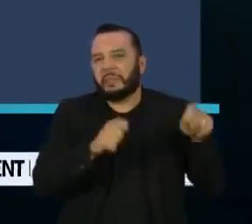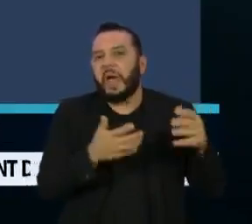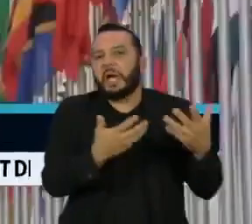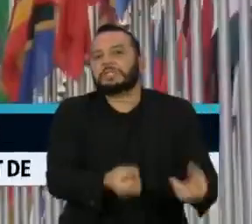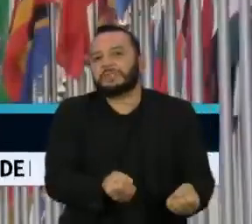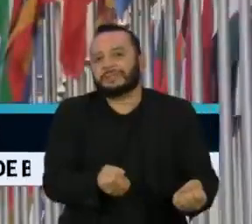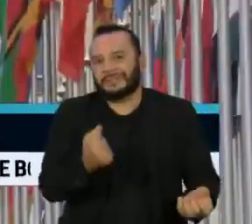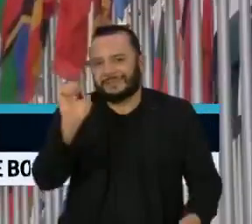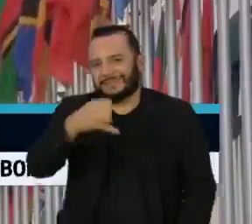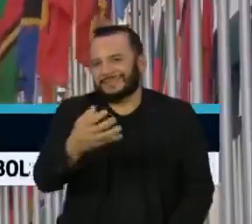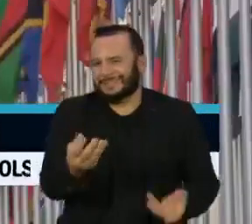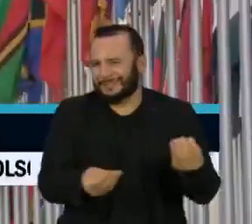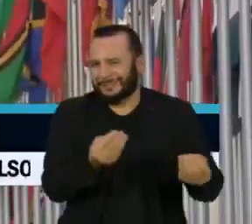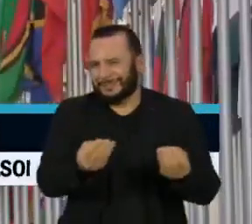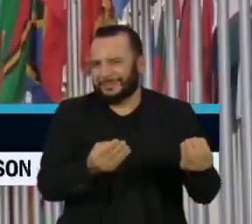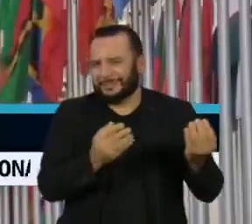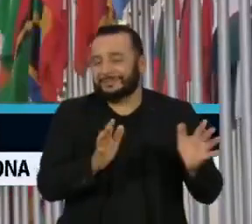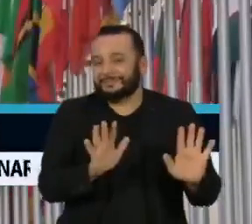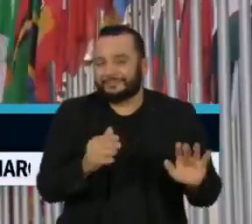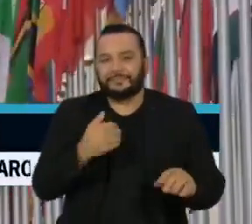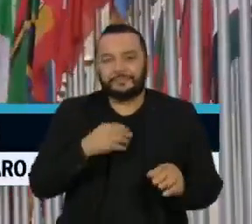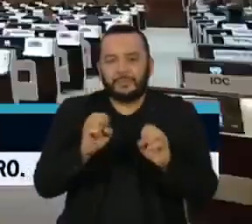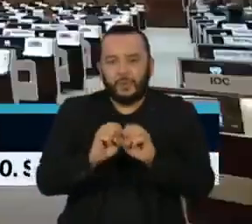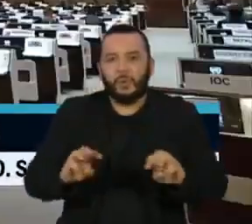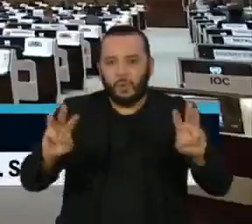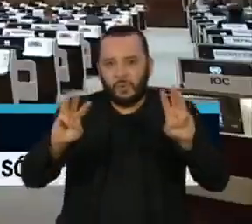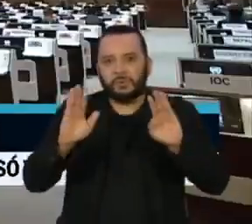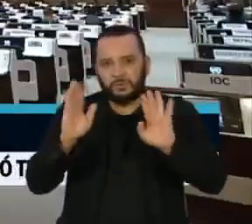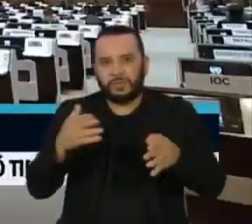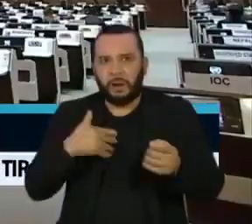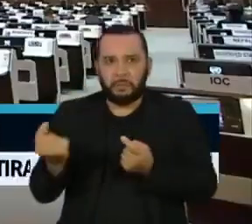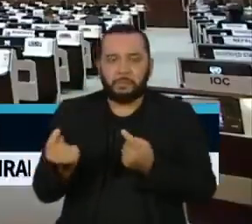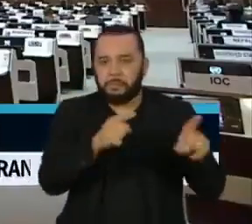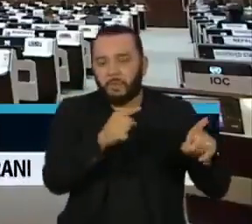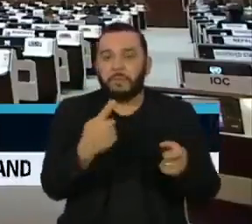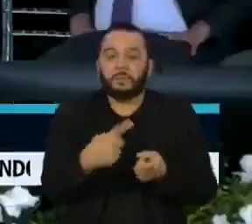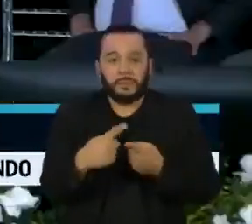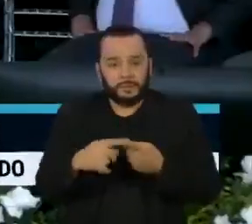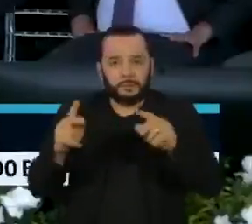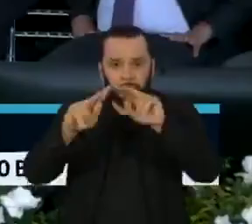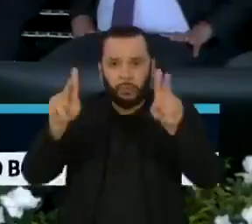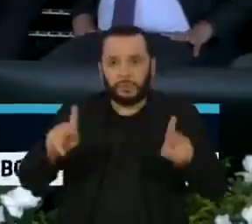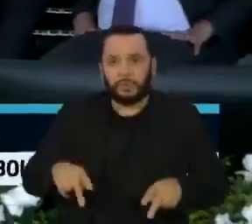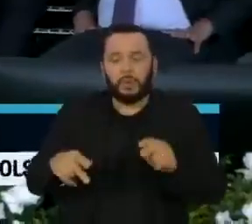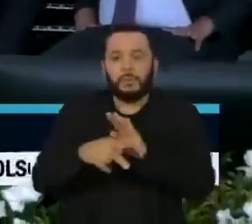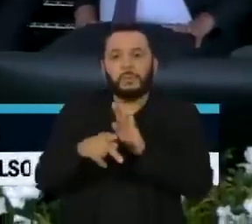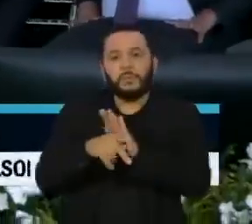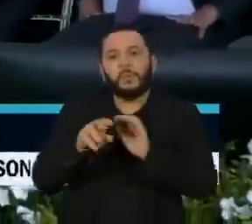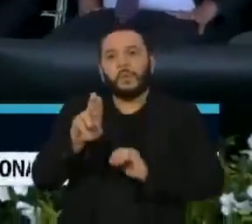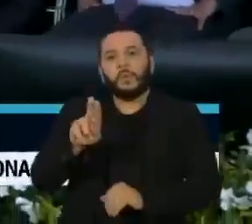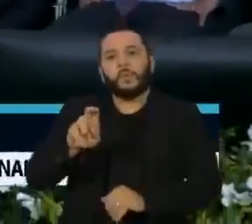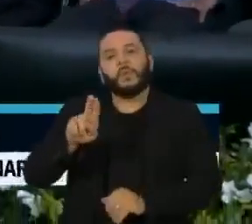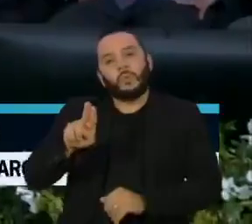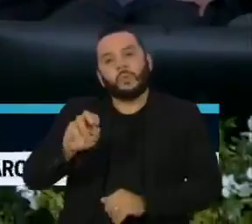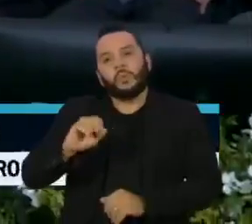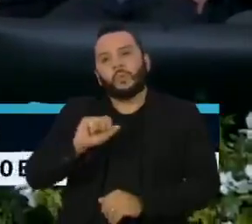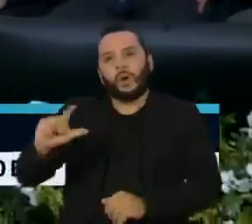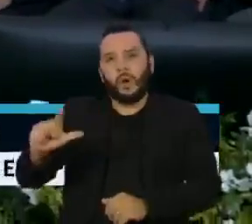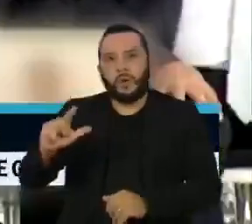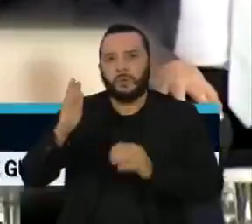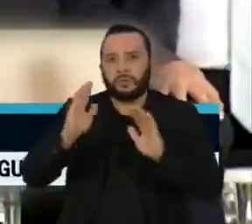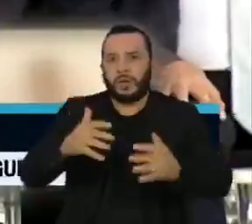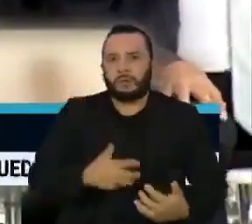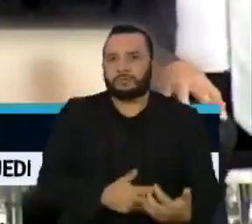aceitável. A ONU se manifestou em resposta a uma consulta feita pelo portal de notícias UOL depois que Bolsonaro pegou uma